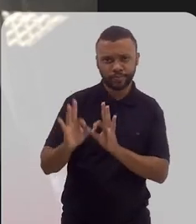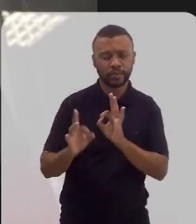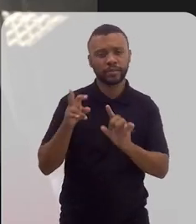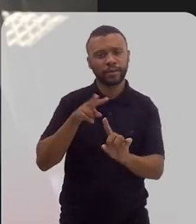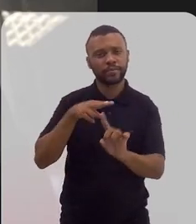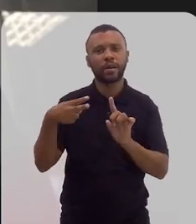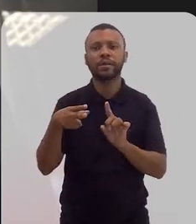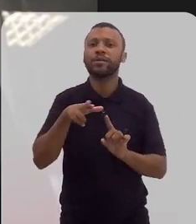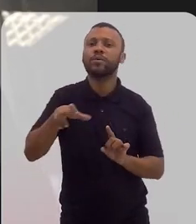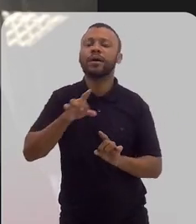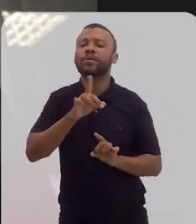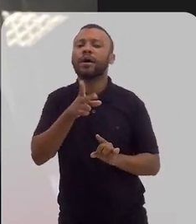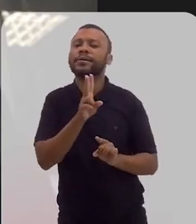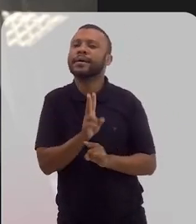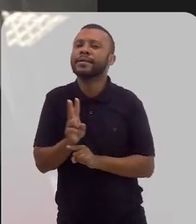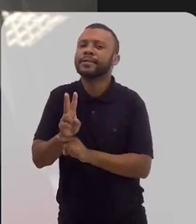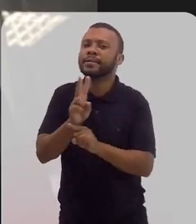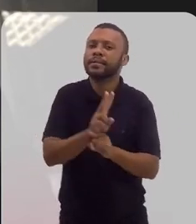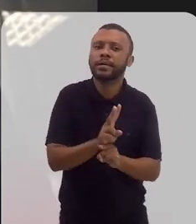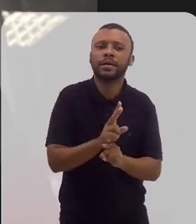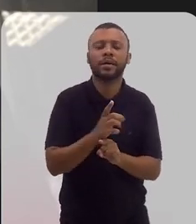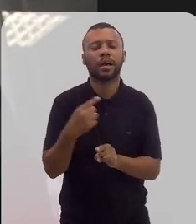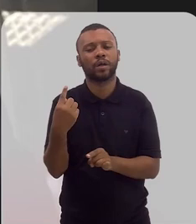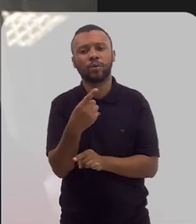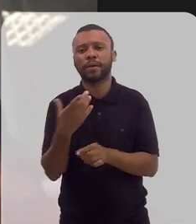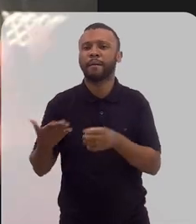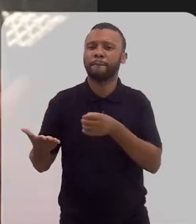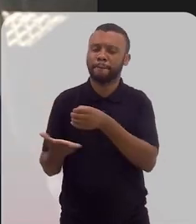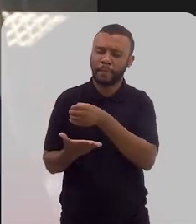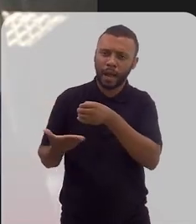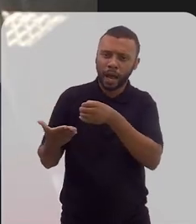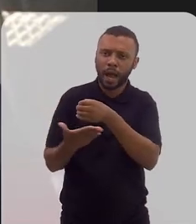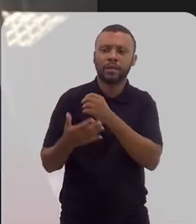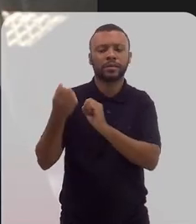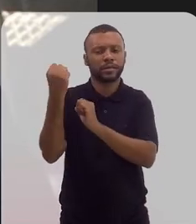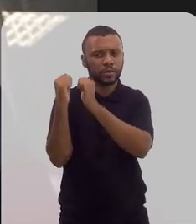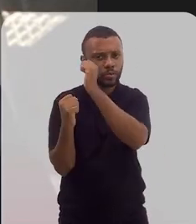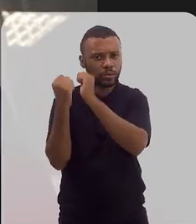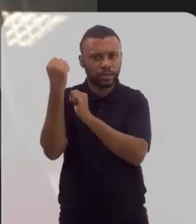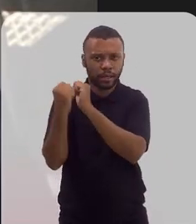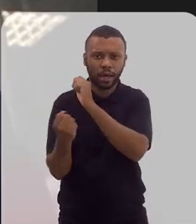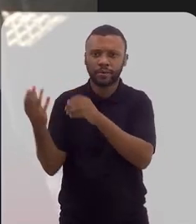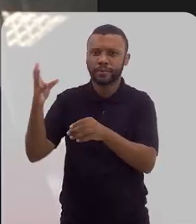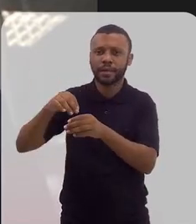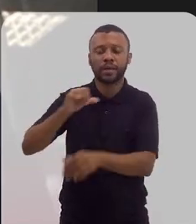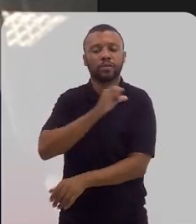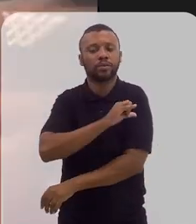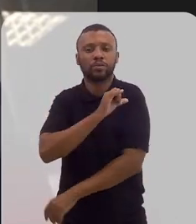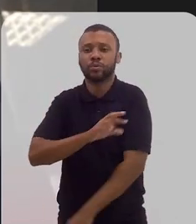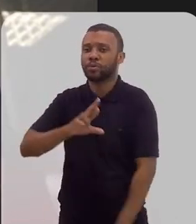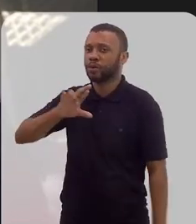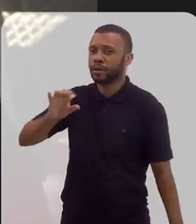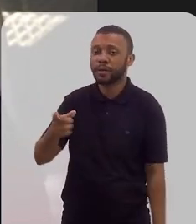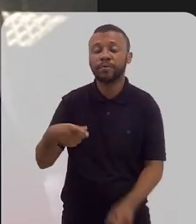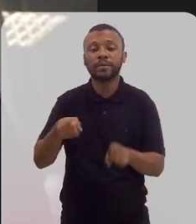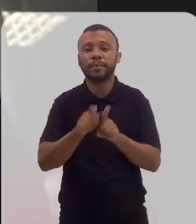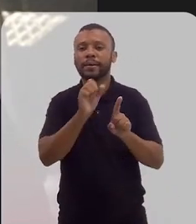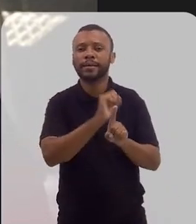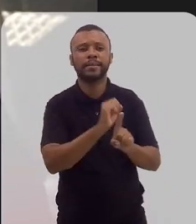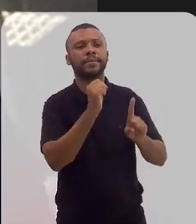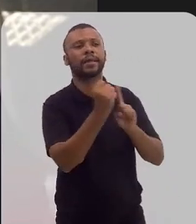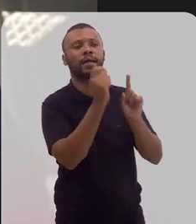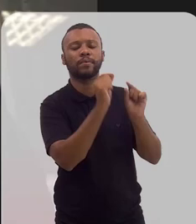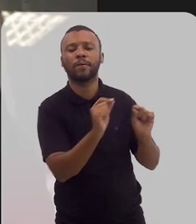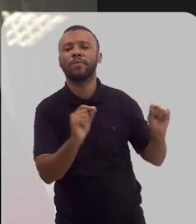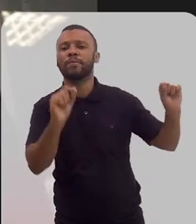Uma visão aqui, não de atender apenas a nossa base industrial e empresarial do Rio de Janeiro, mas a sociedade do Rio de Janeiro, de